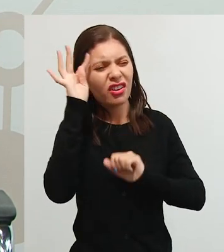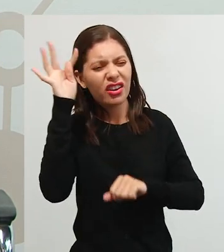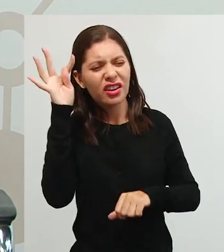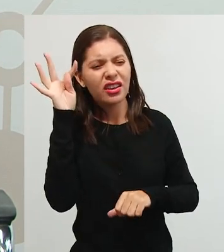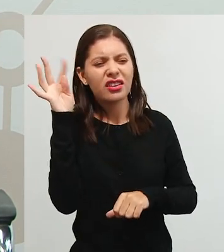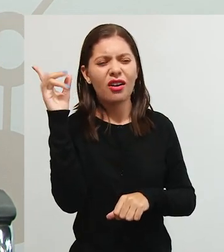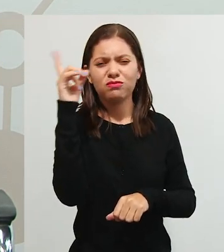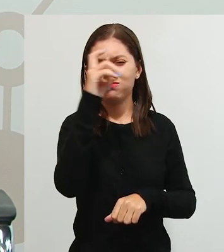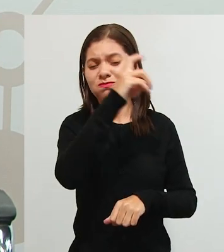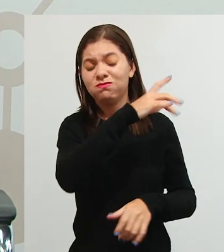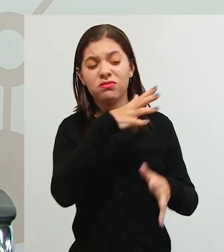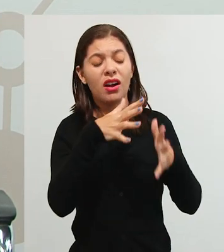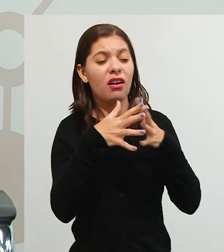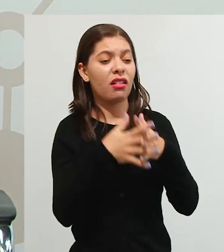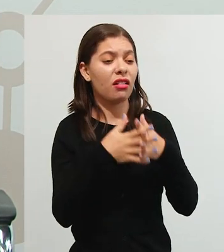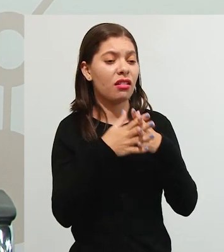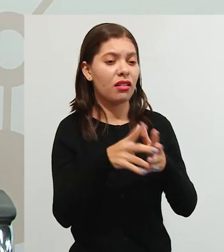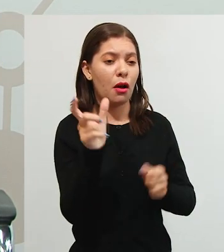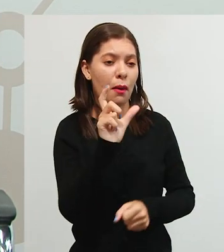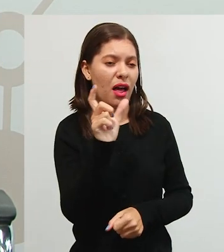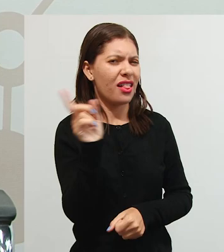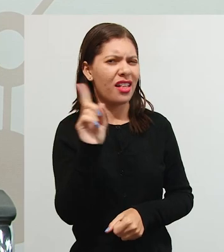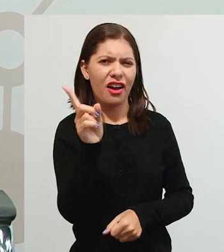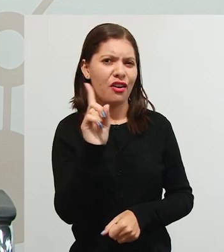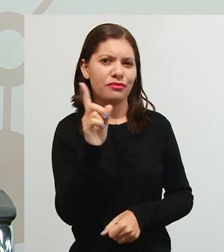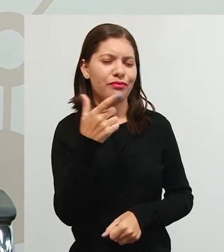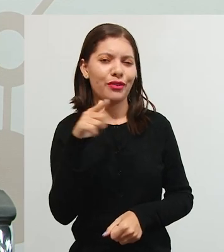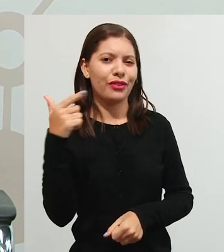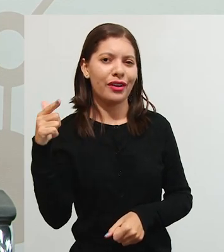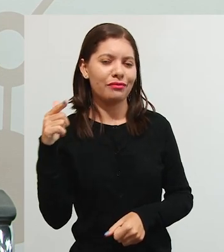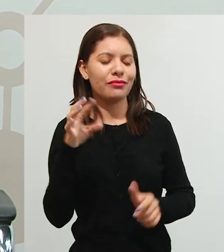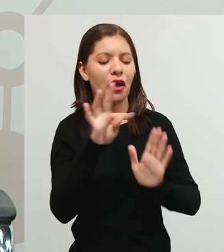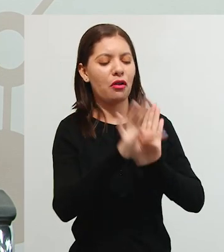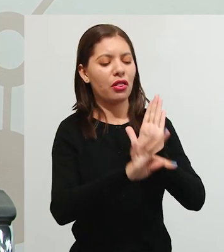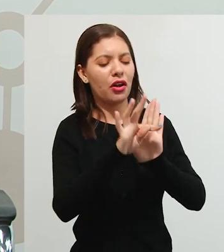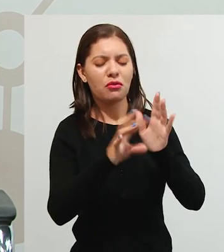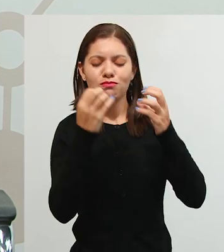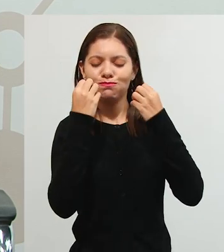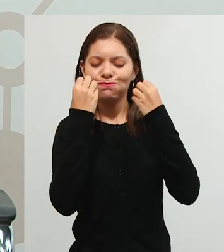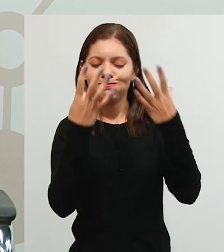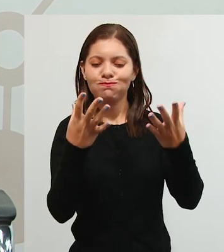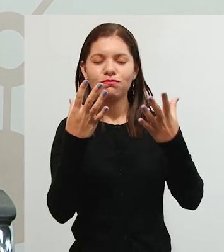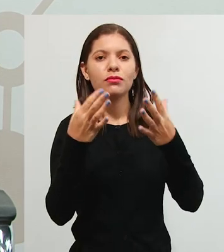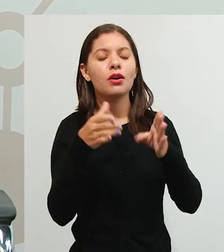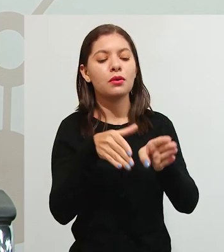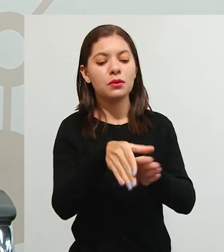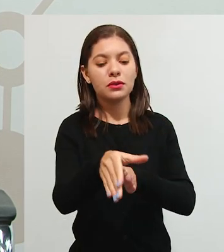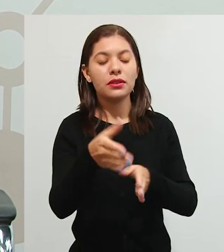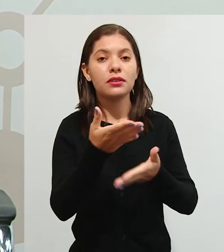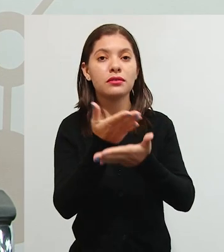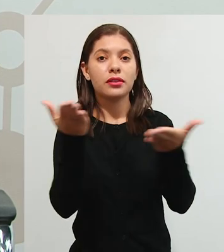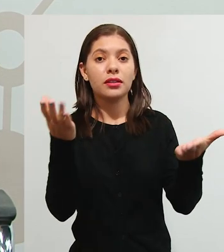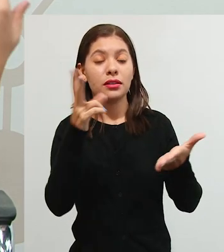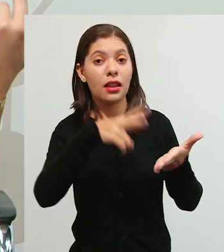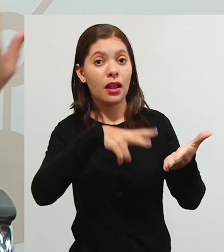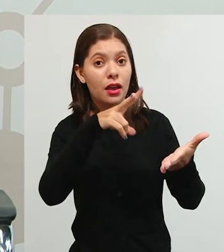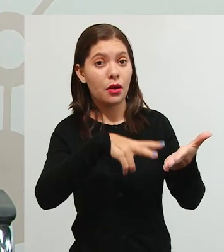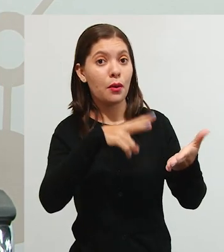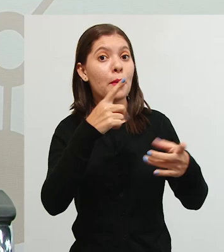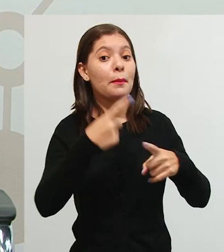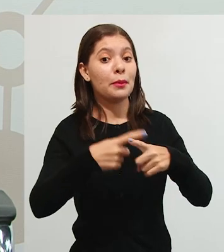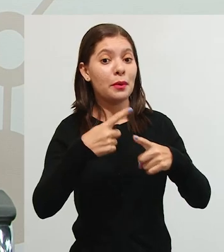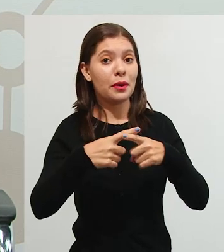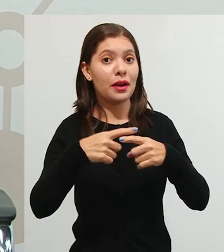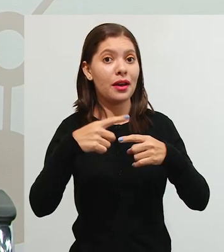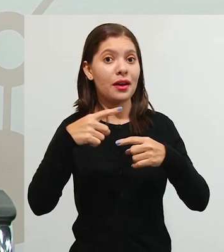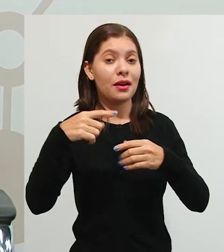palavras complexas, né? Então, assim, é um texto muito bom, a gente aconselha que vocês façam essa leitura. E por quê? Porque daqui pra